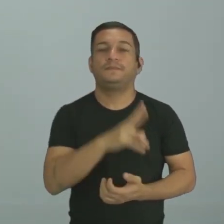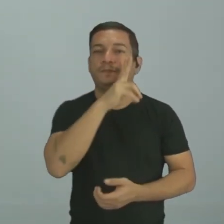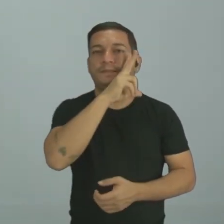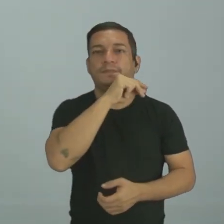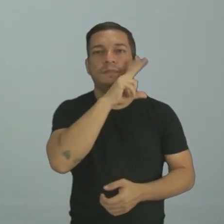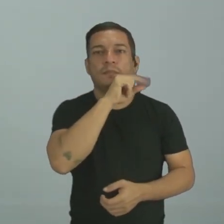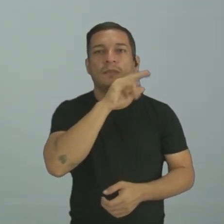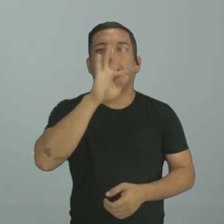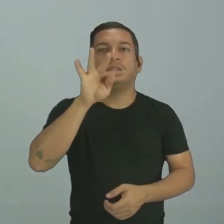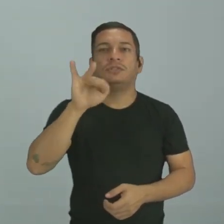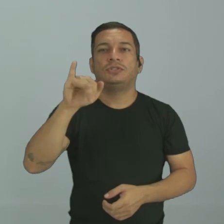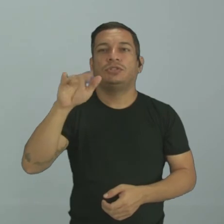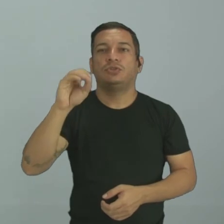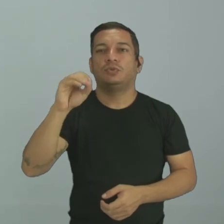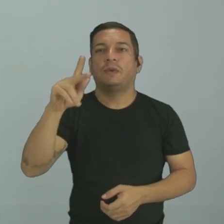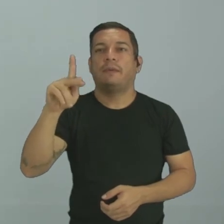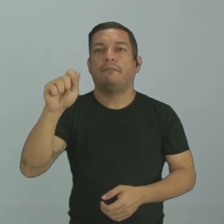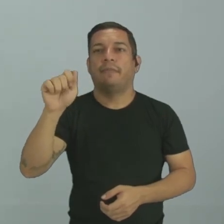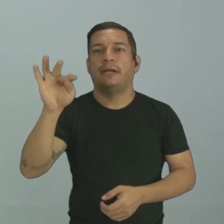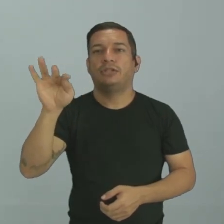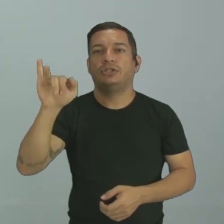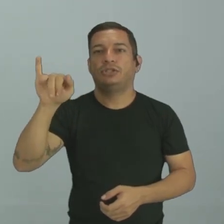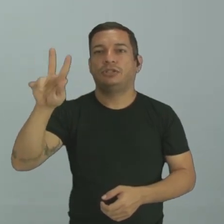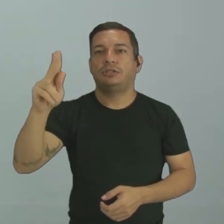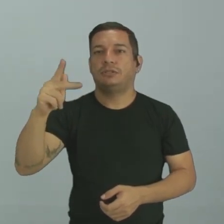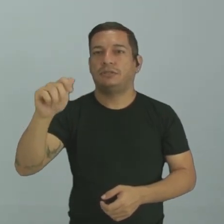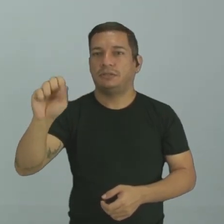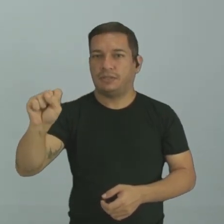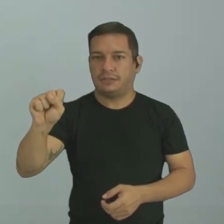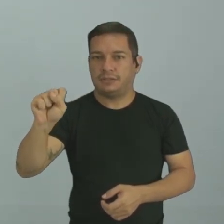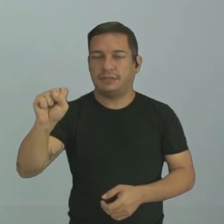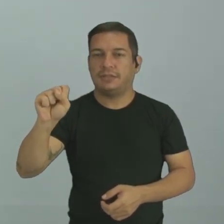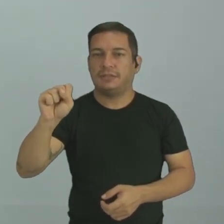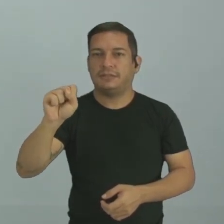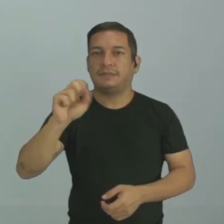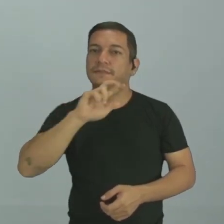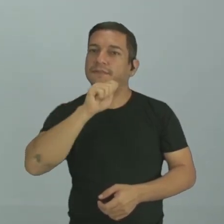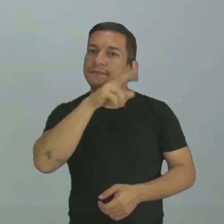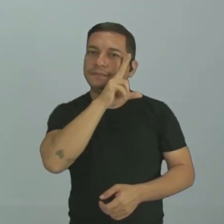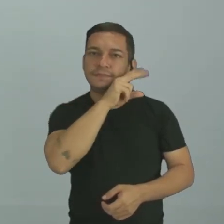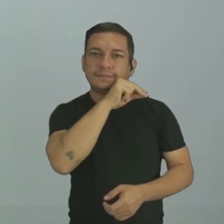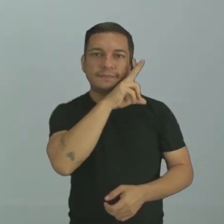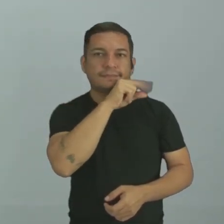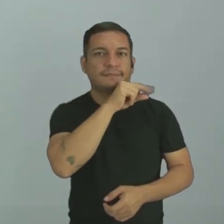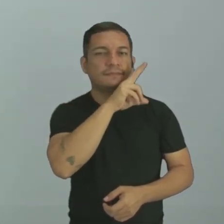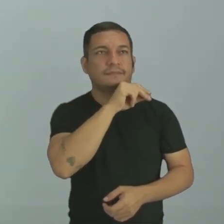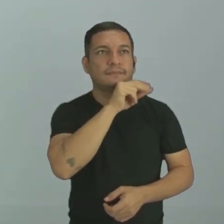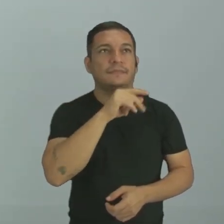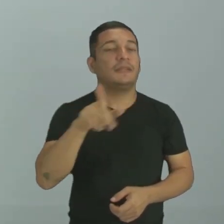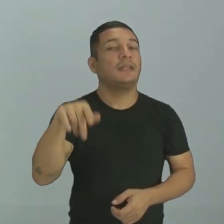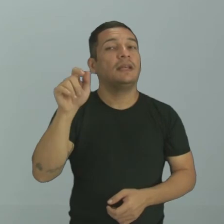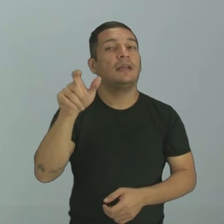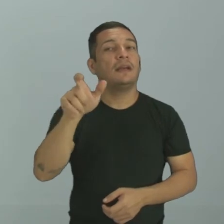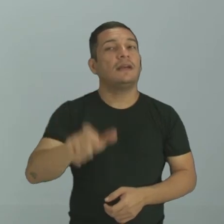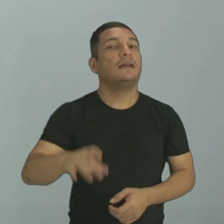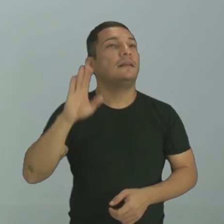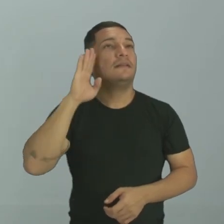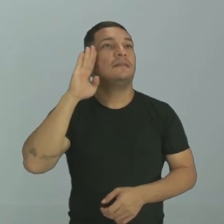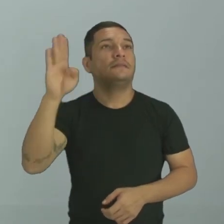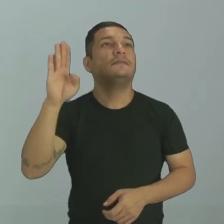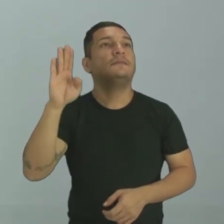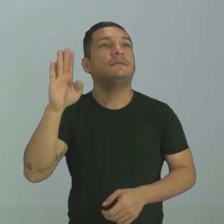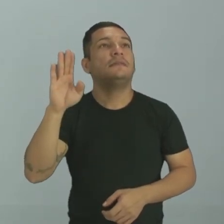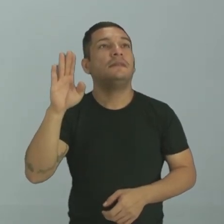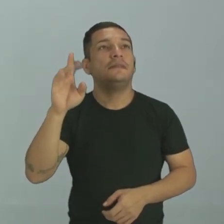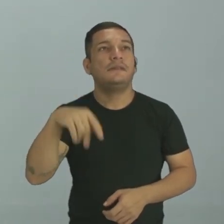Esse aqui é bem antigo também, ó. Esse aqui é do tio Patinhas. Aí tem aqui, ó. Quem é o personagem principal de todo